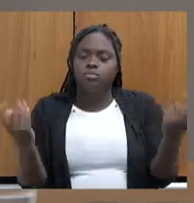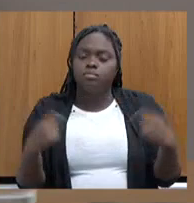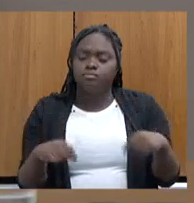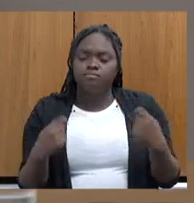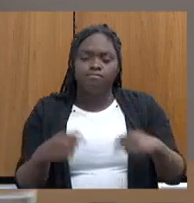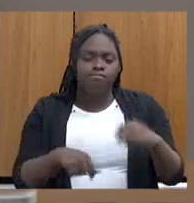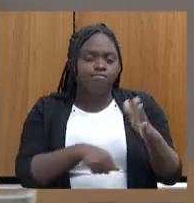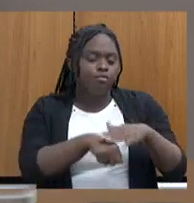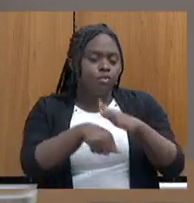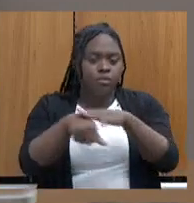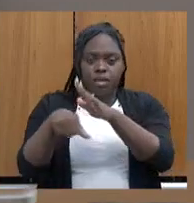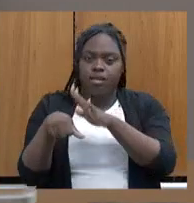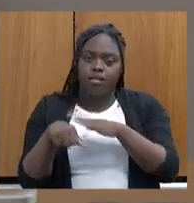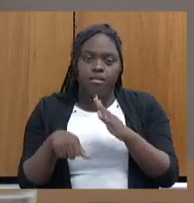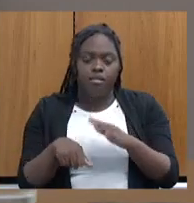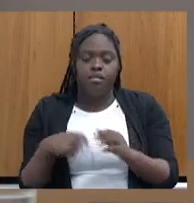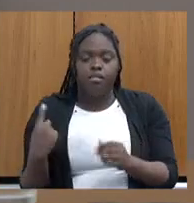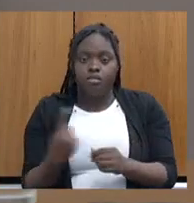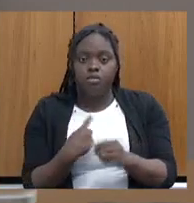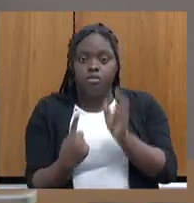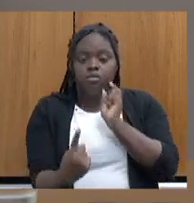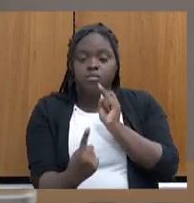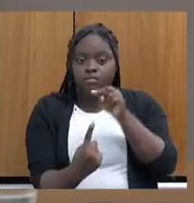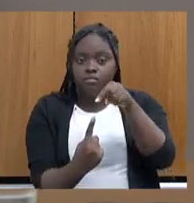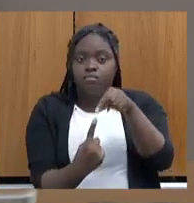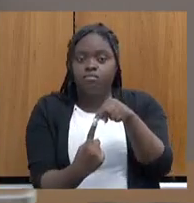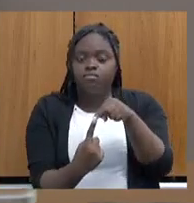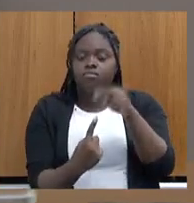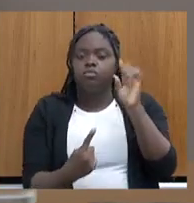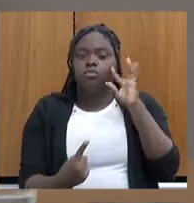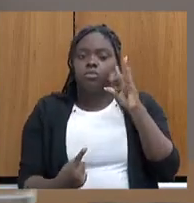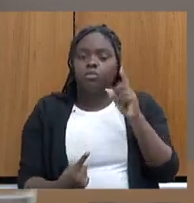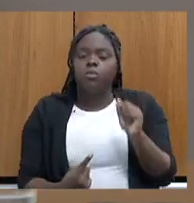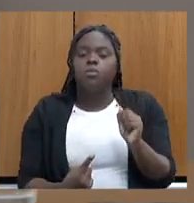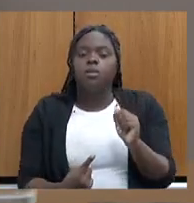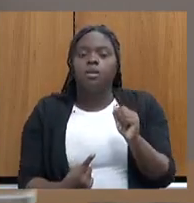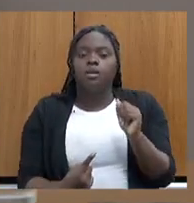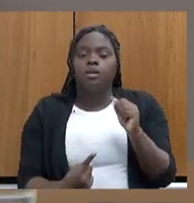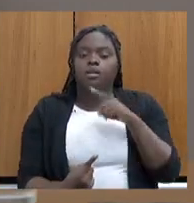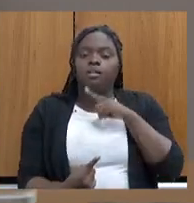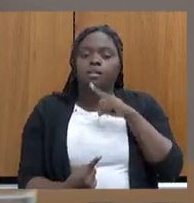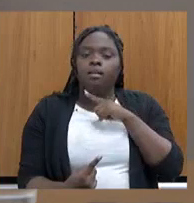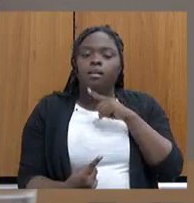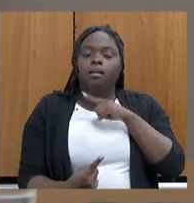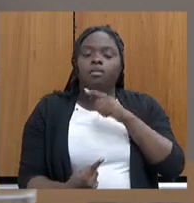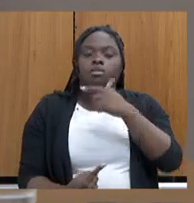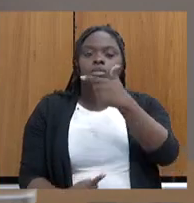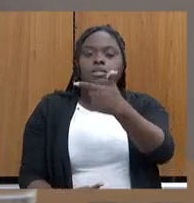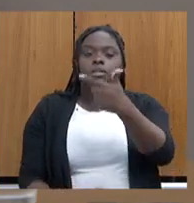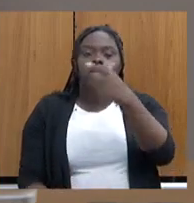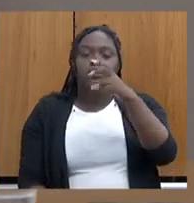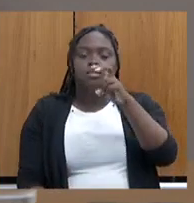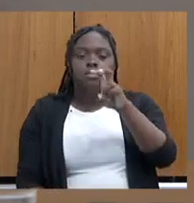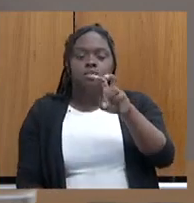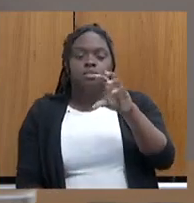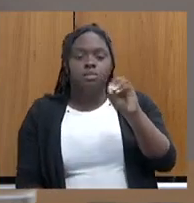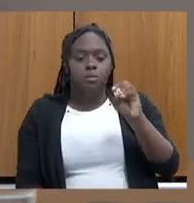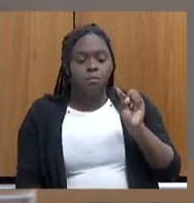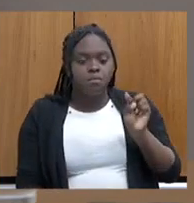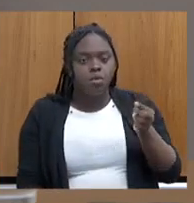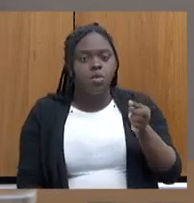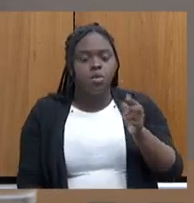mais. A nossa perspectiva é que acho que a gente emita 250 mil carternas no Estado.